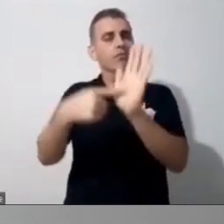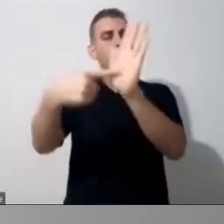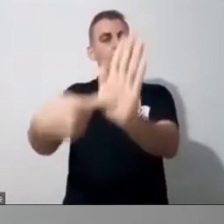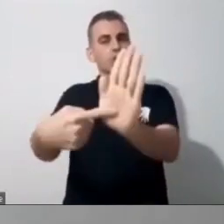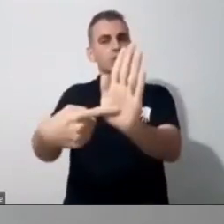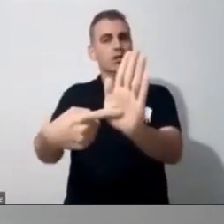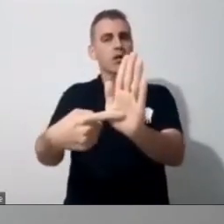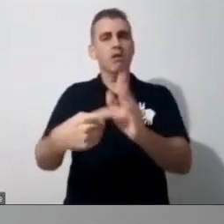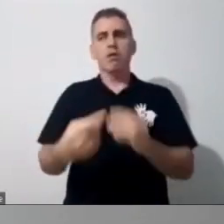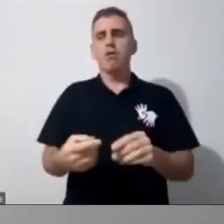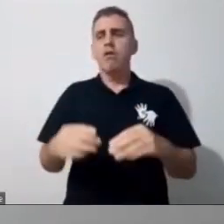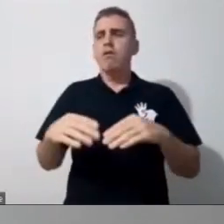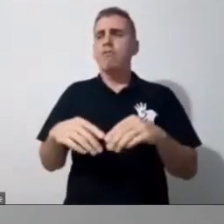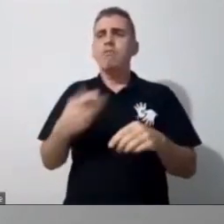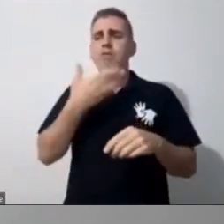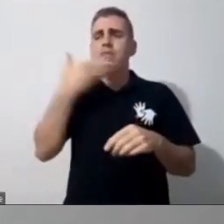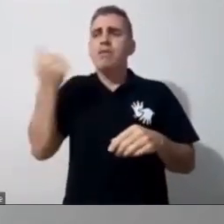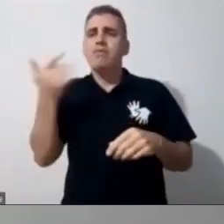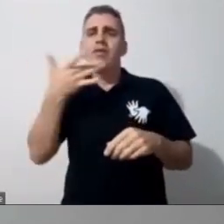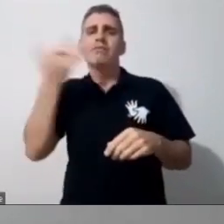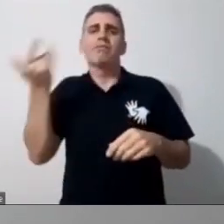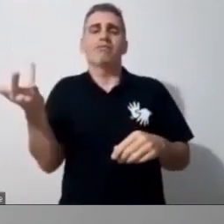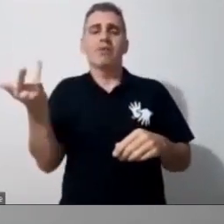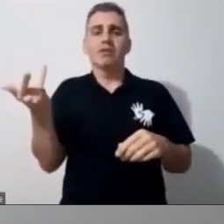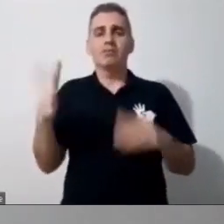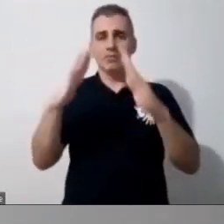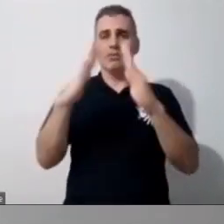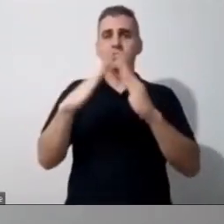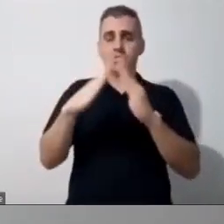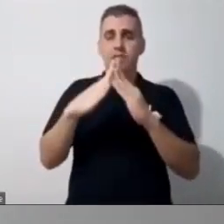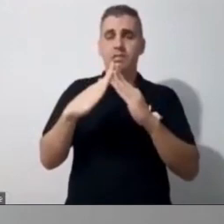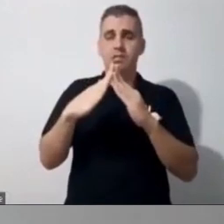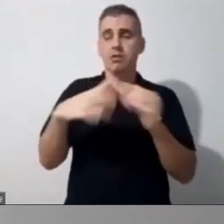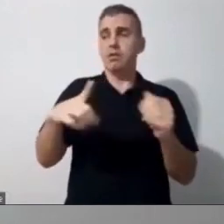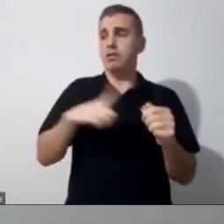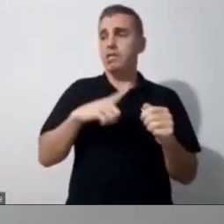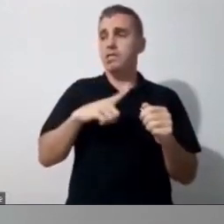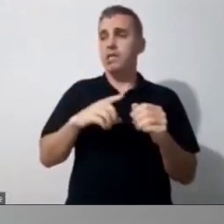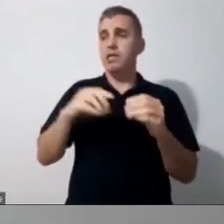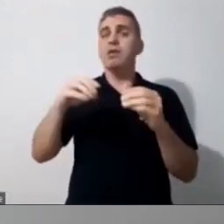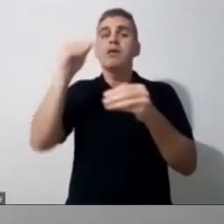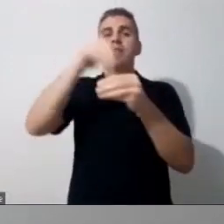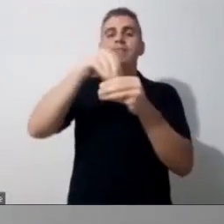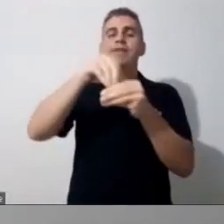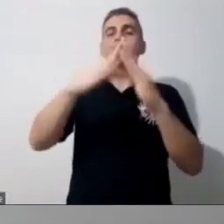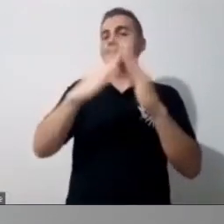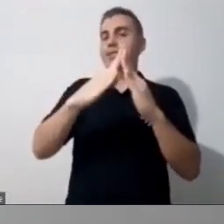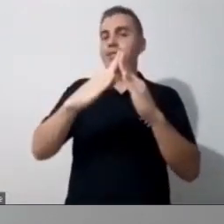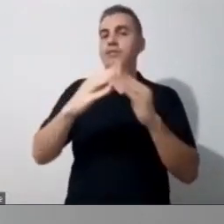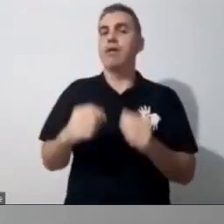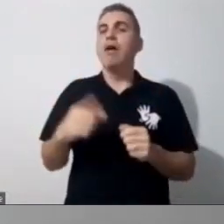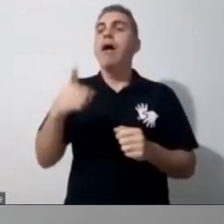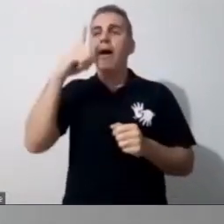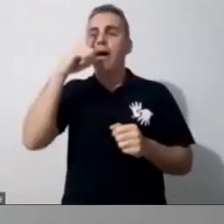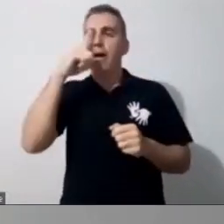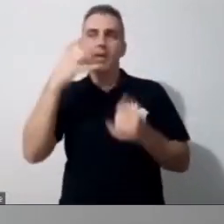lá concretas, né? Então, eu acho que isso é reinventar. Ah, a mãe vai fazer uma receita de bolo